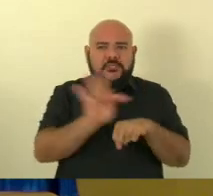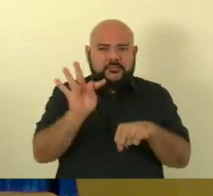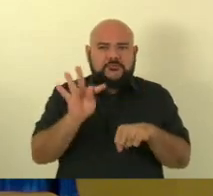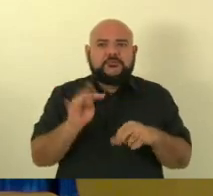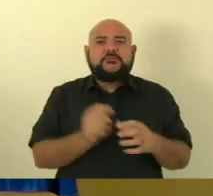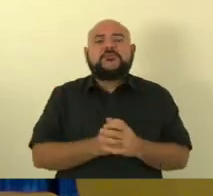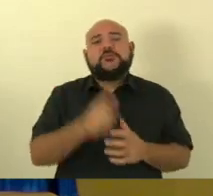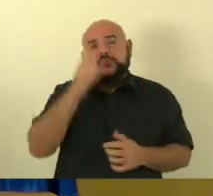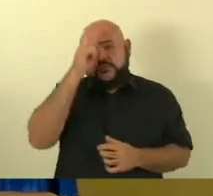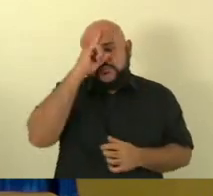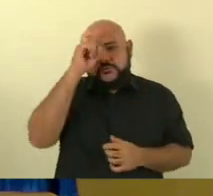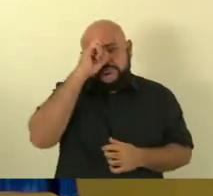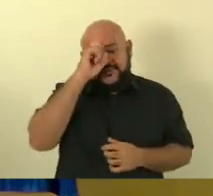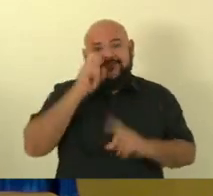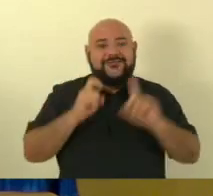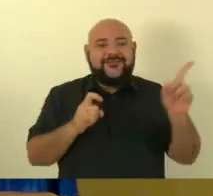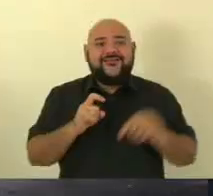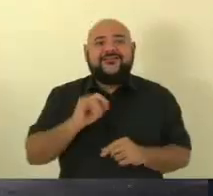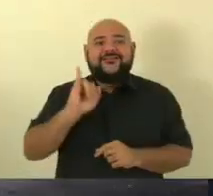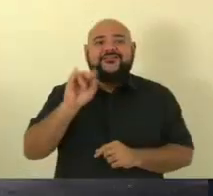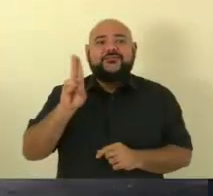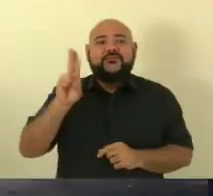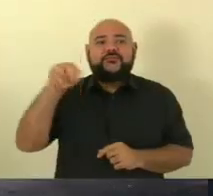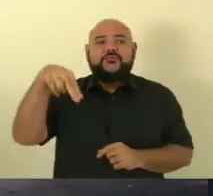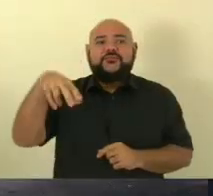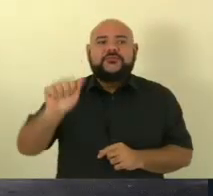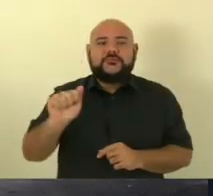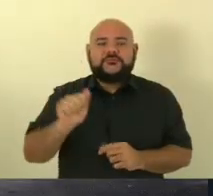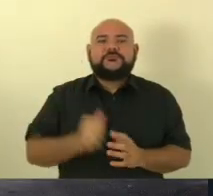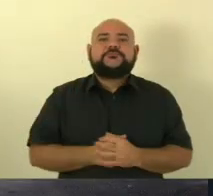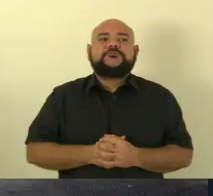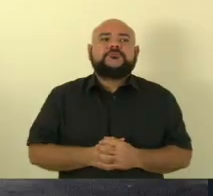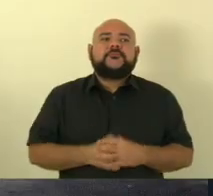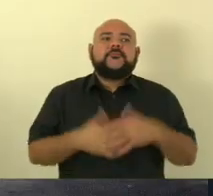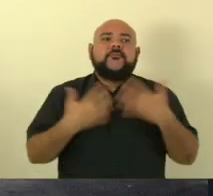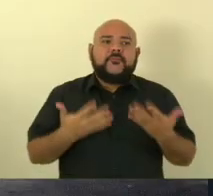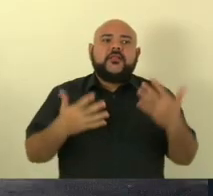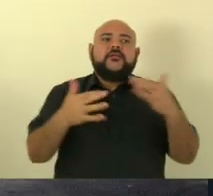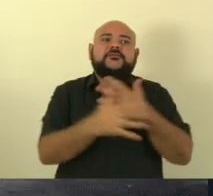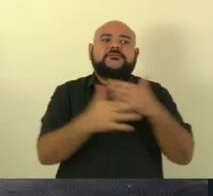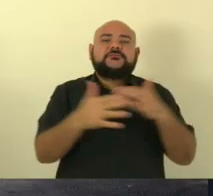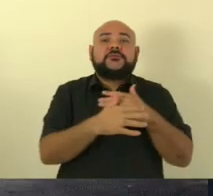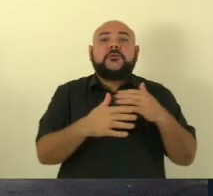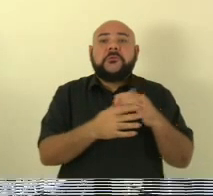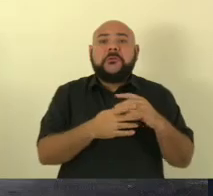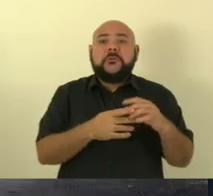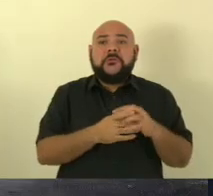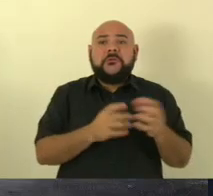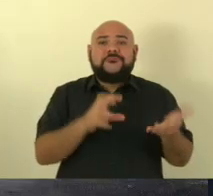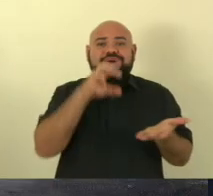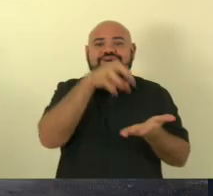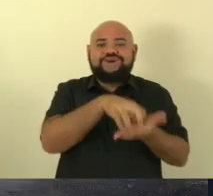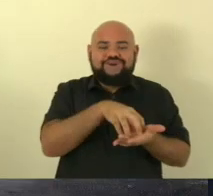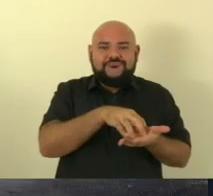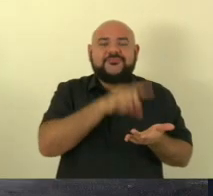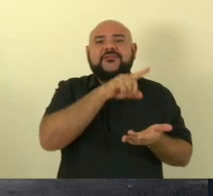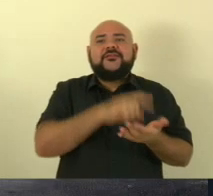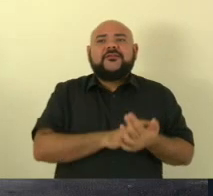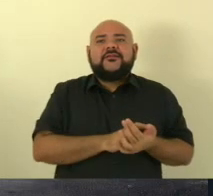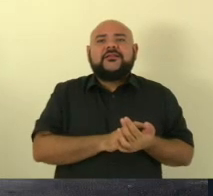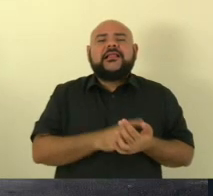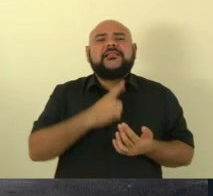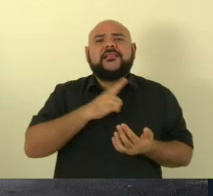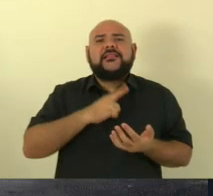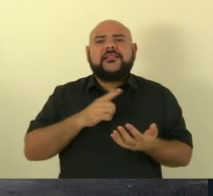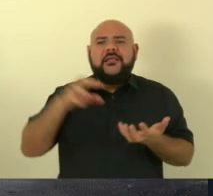Casa de Una nós sabemos que Una é um município centralizado da região do Caparó Capixaba Iuna Batiba Irupi